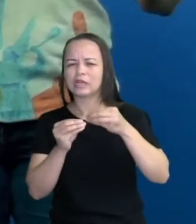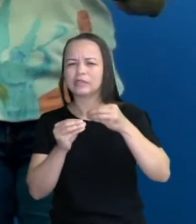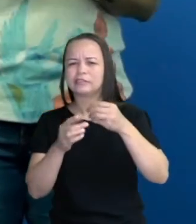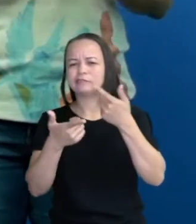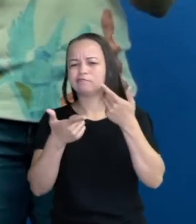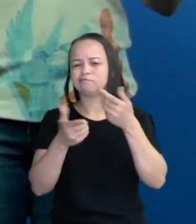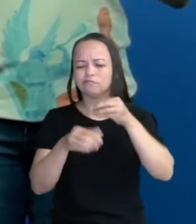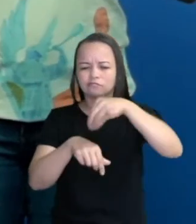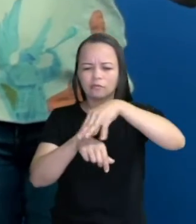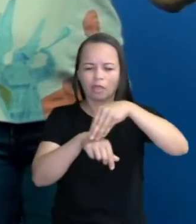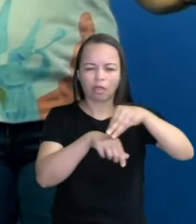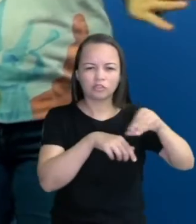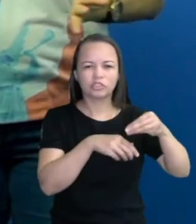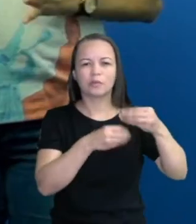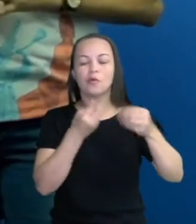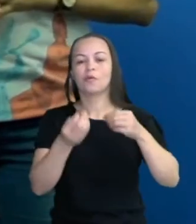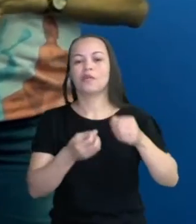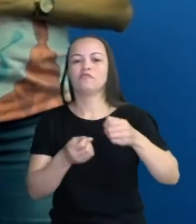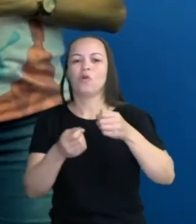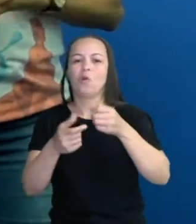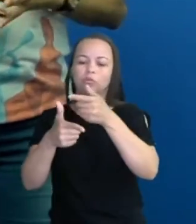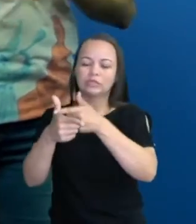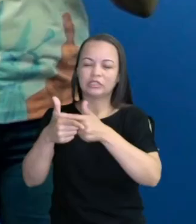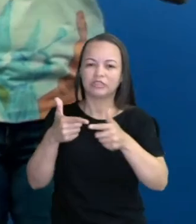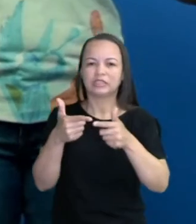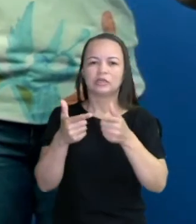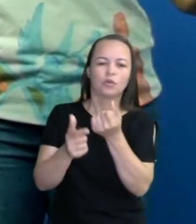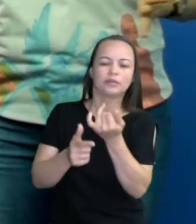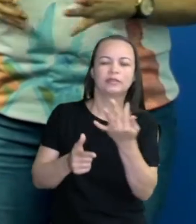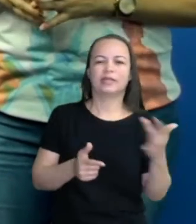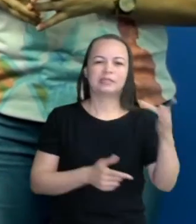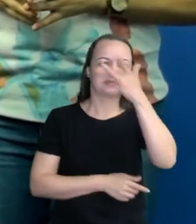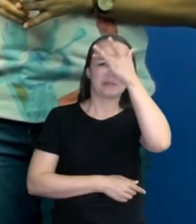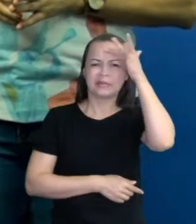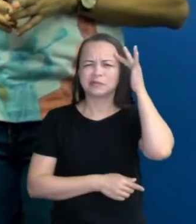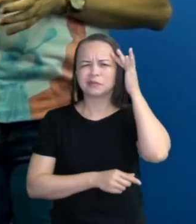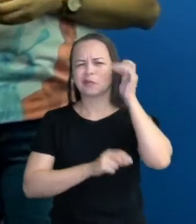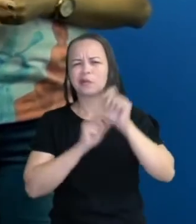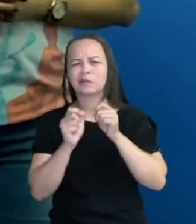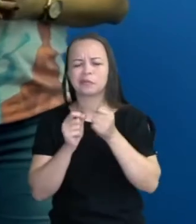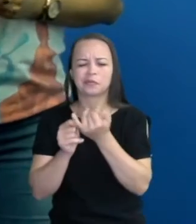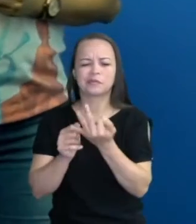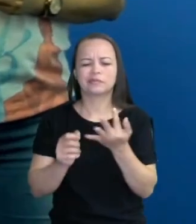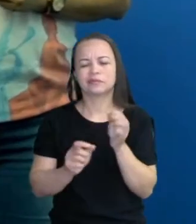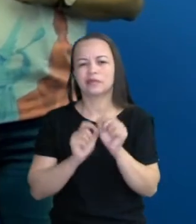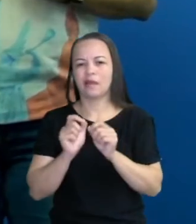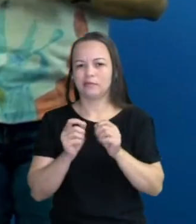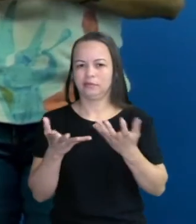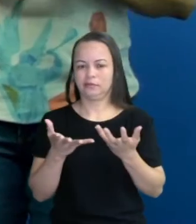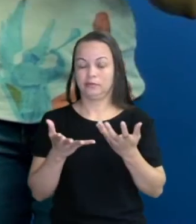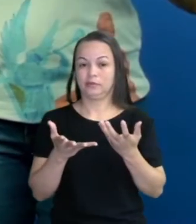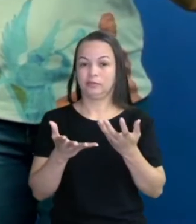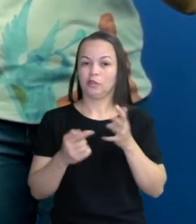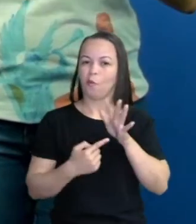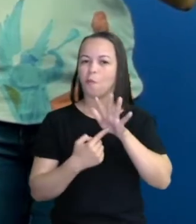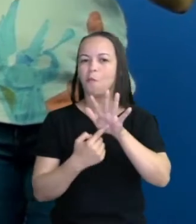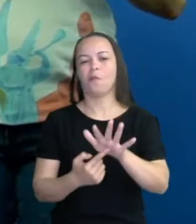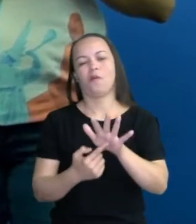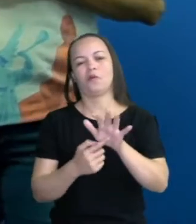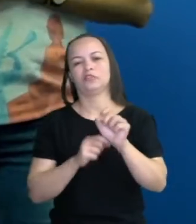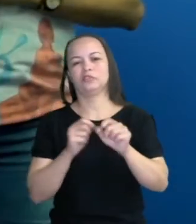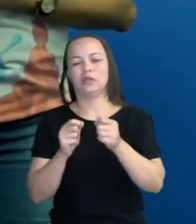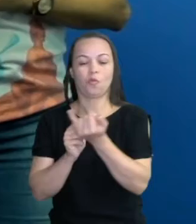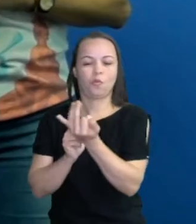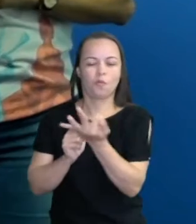né? Que se eu vou distribuir, eu vou dividir para um determinado quantitativo de pessoas, para uma determinada quantidade. Então vem aí um